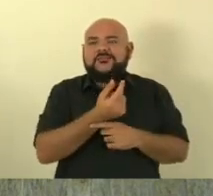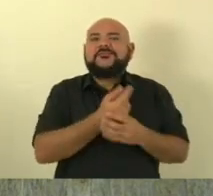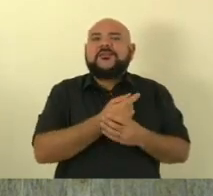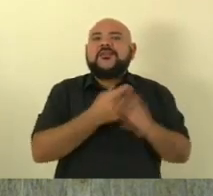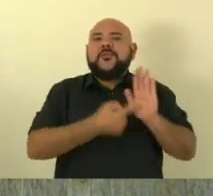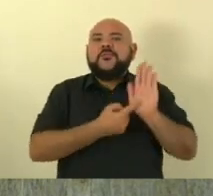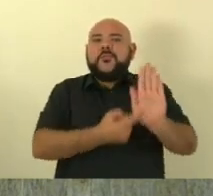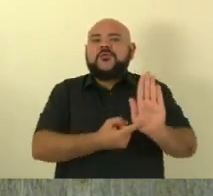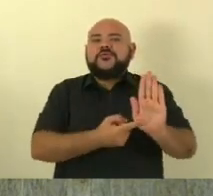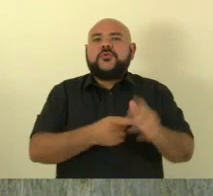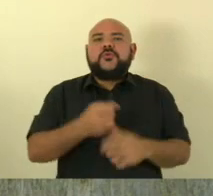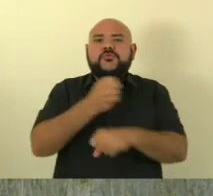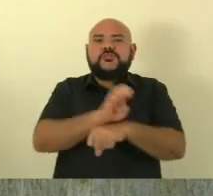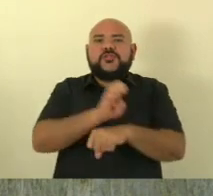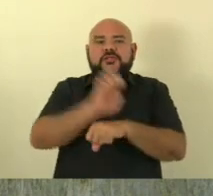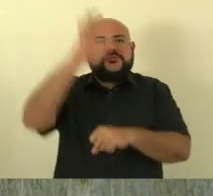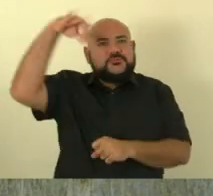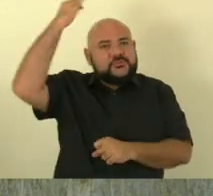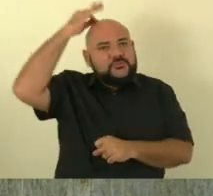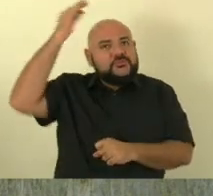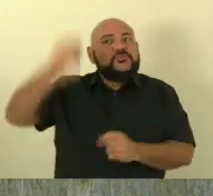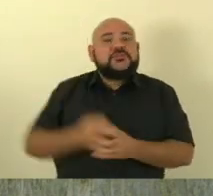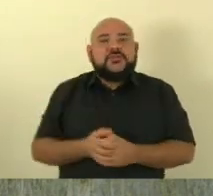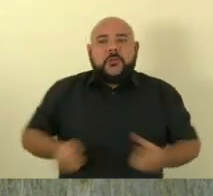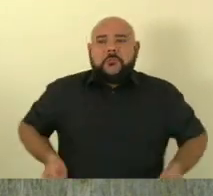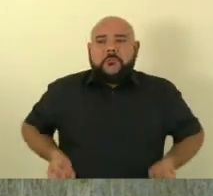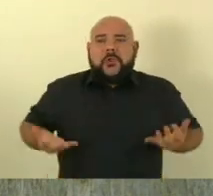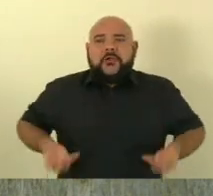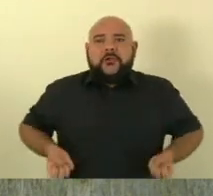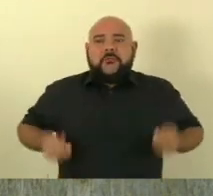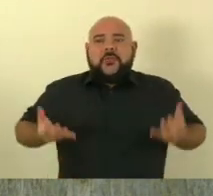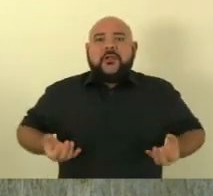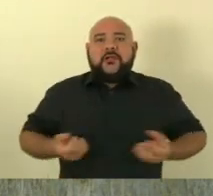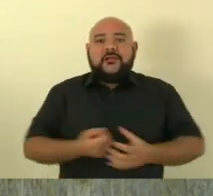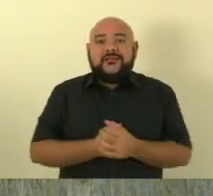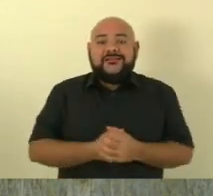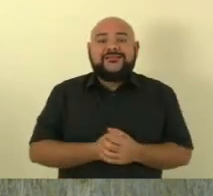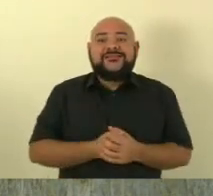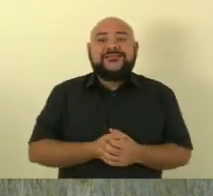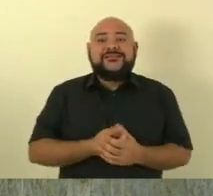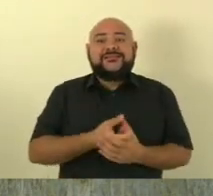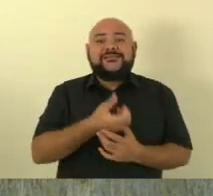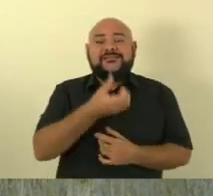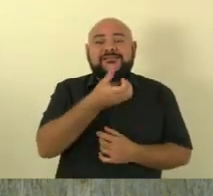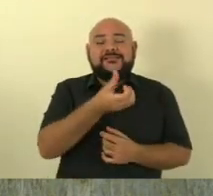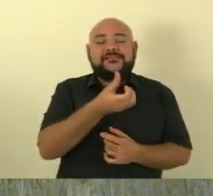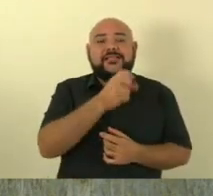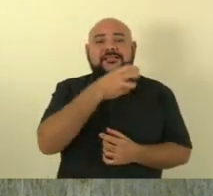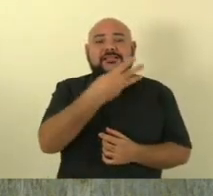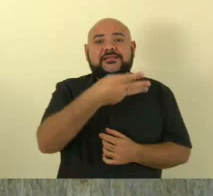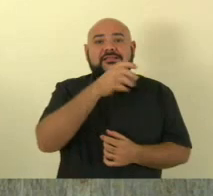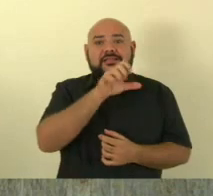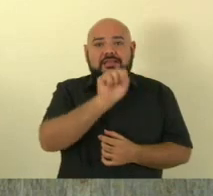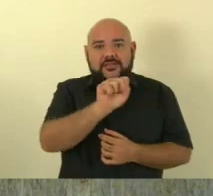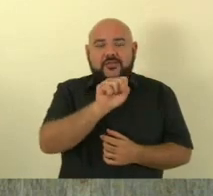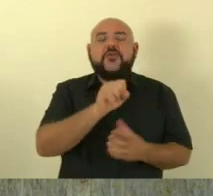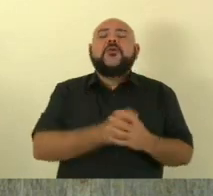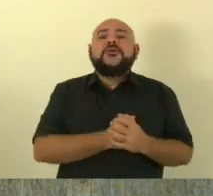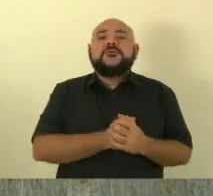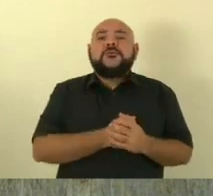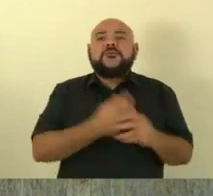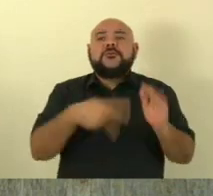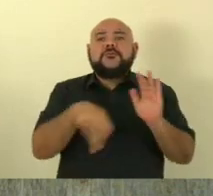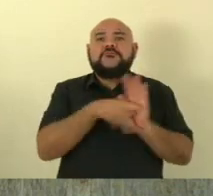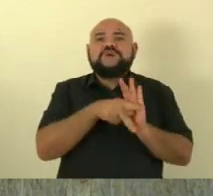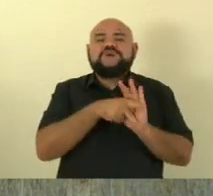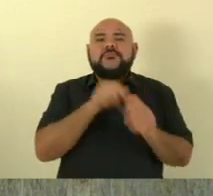38.6% com gasto pessoal então a questão de limite prudencial de